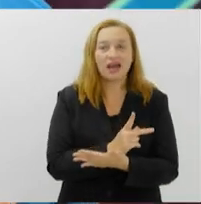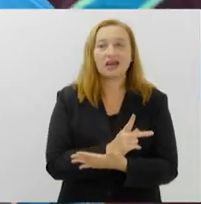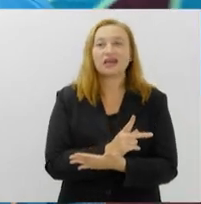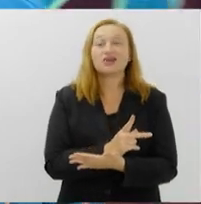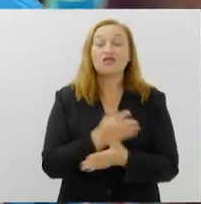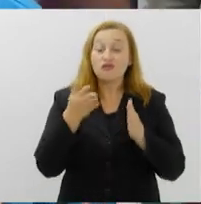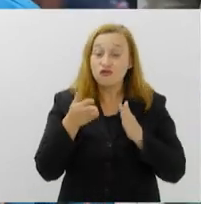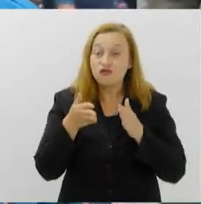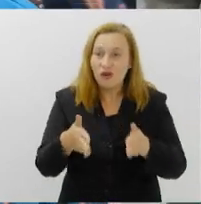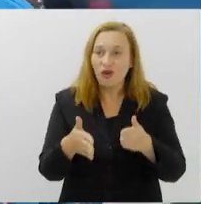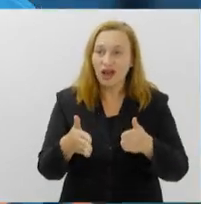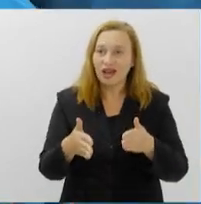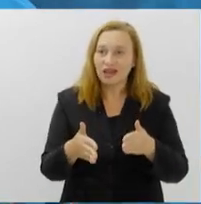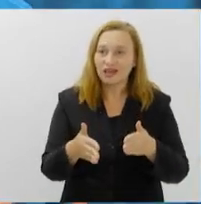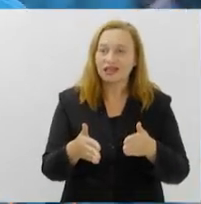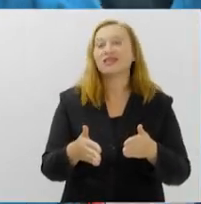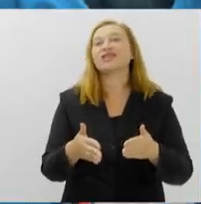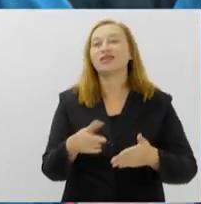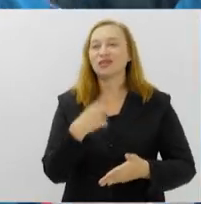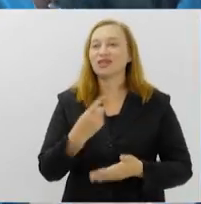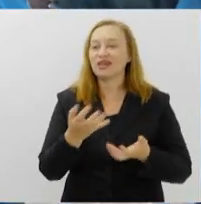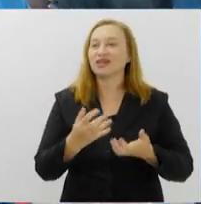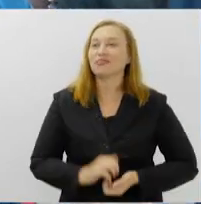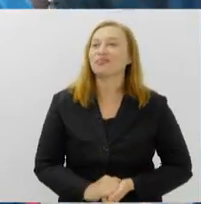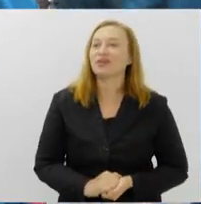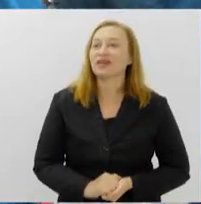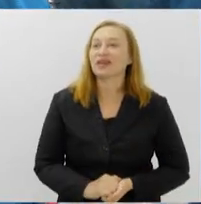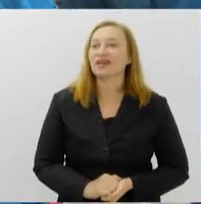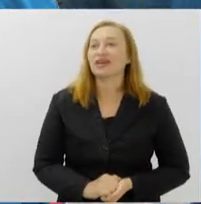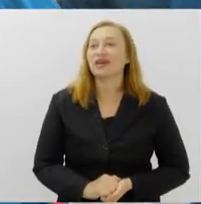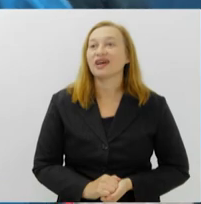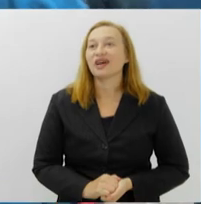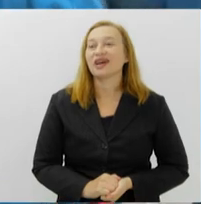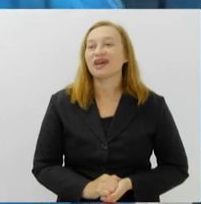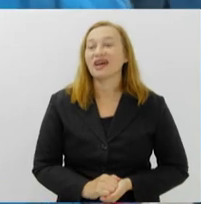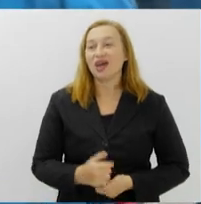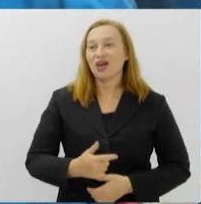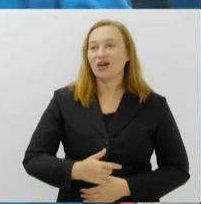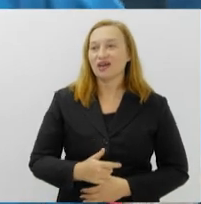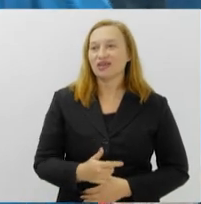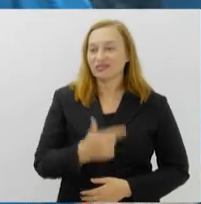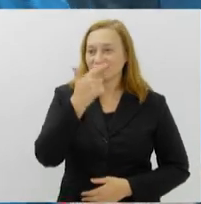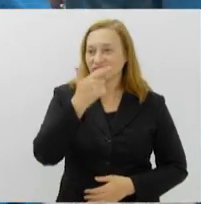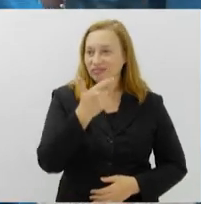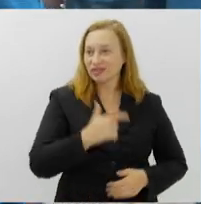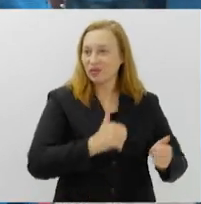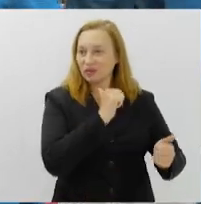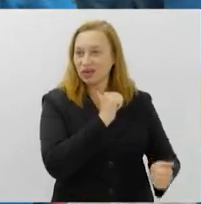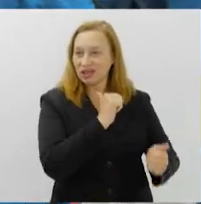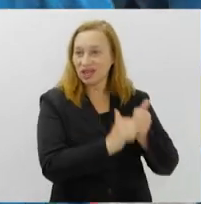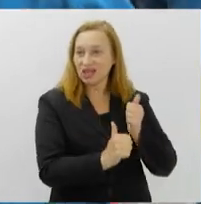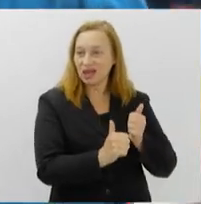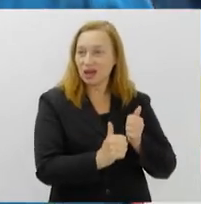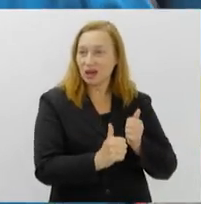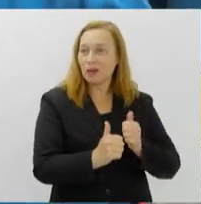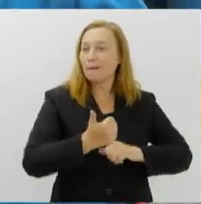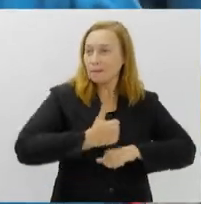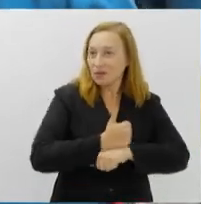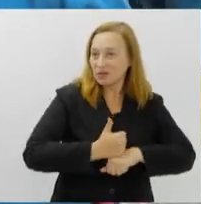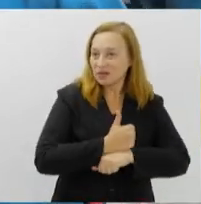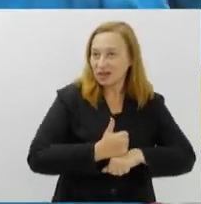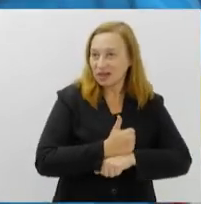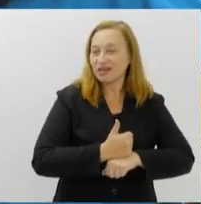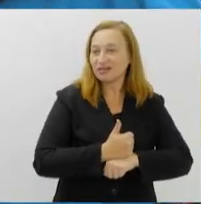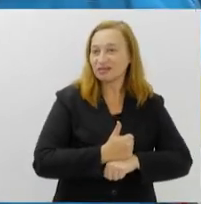focar e é isso. Minha agressão é ser um atleta profissional e ganhar a Bolsa